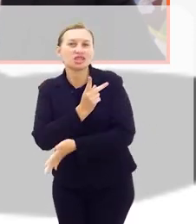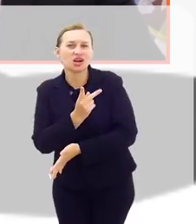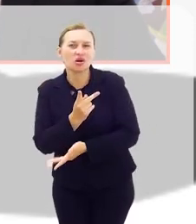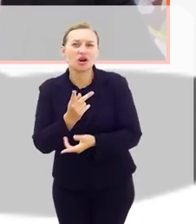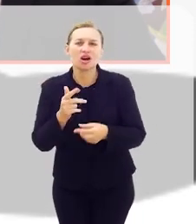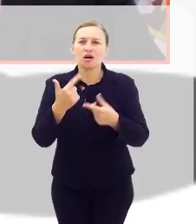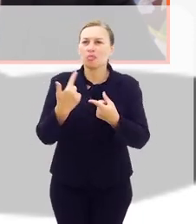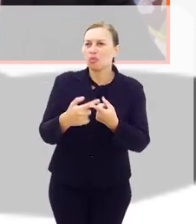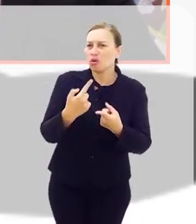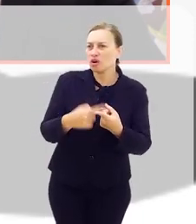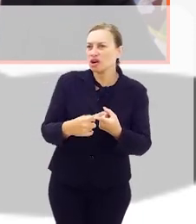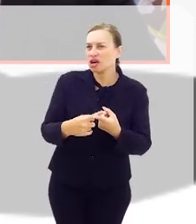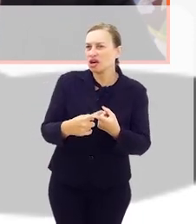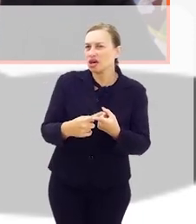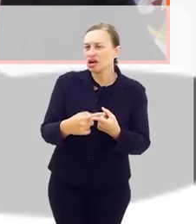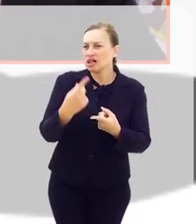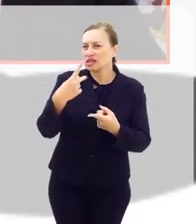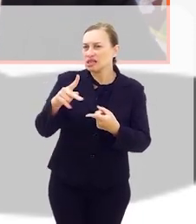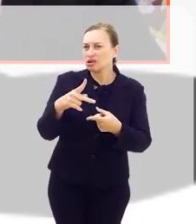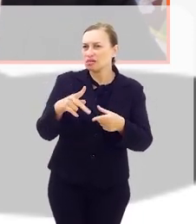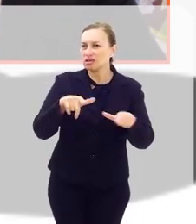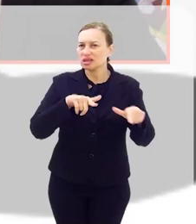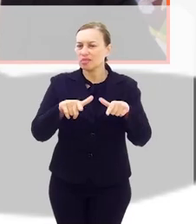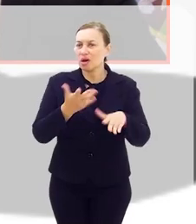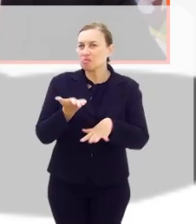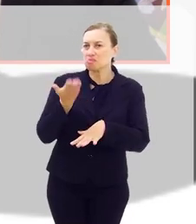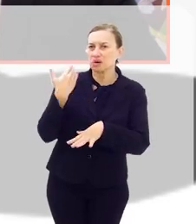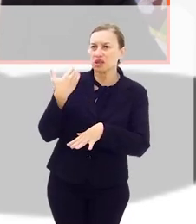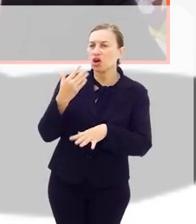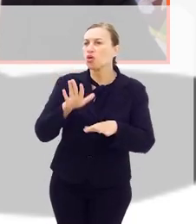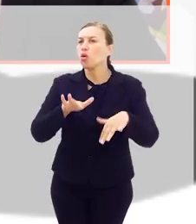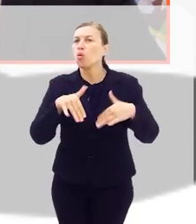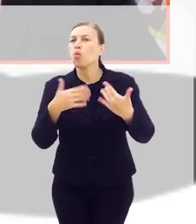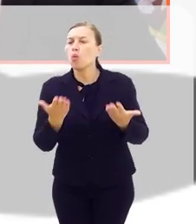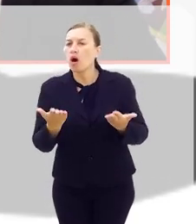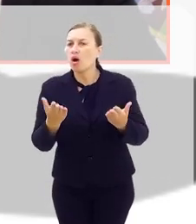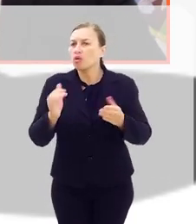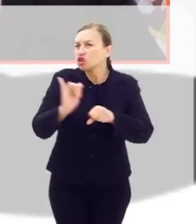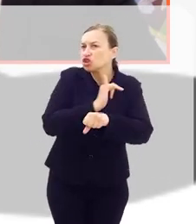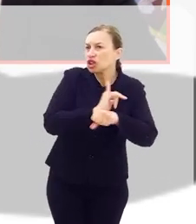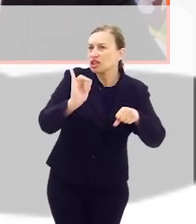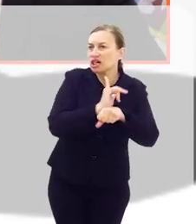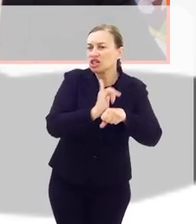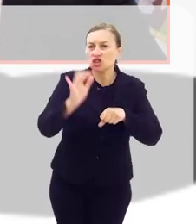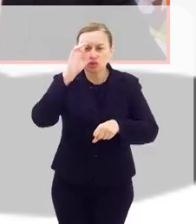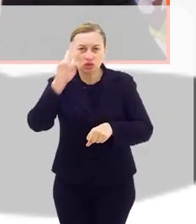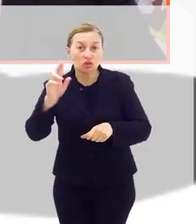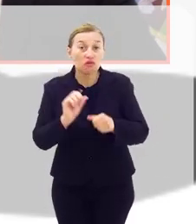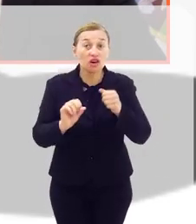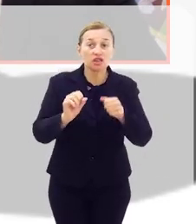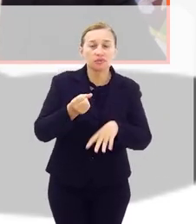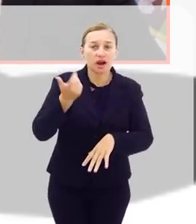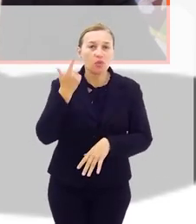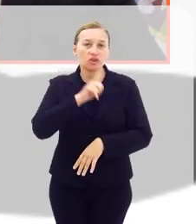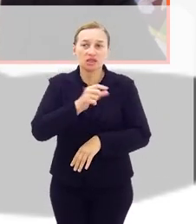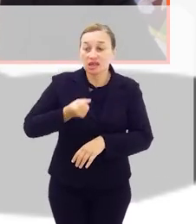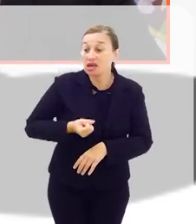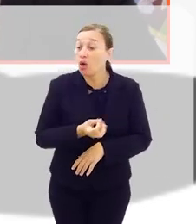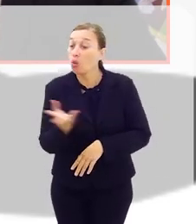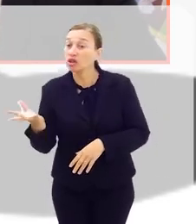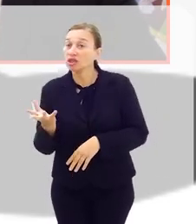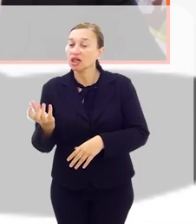É por causa do seu mandato humanizado? Quais foram as medidas que o senhor tomou para conseguir essa quantidade